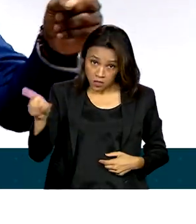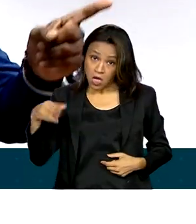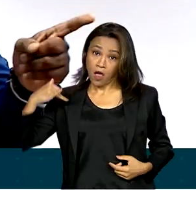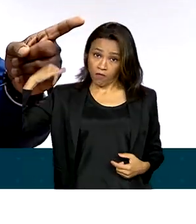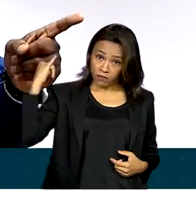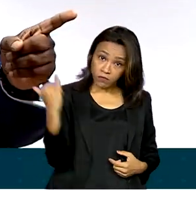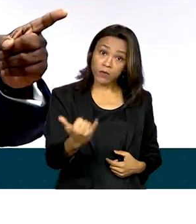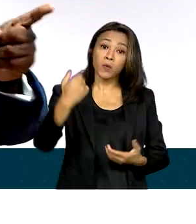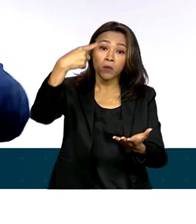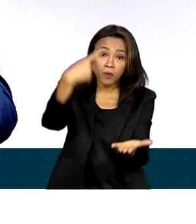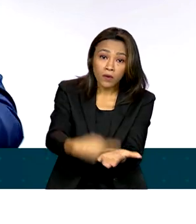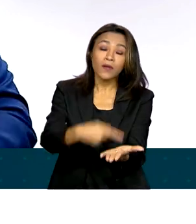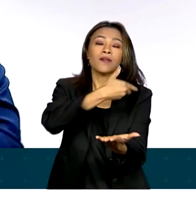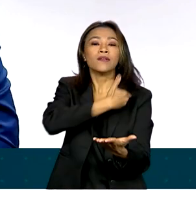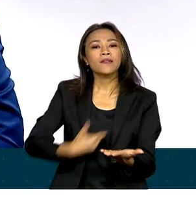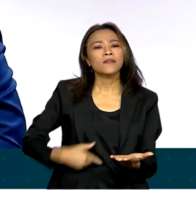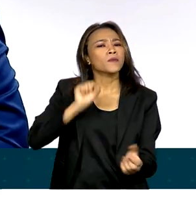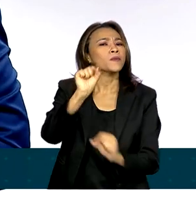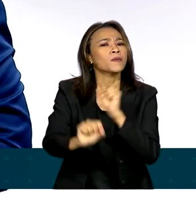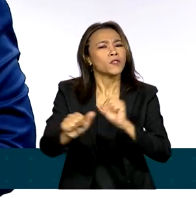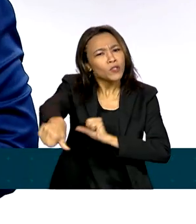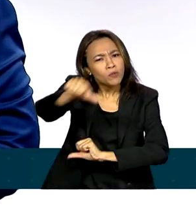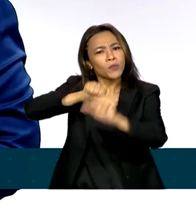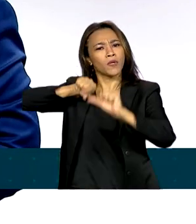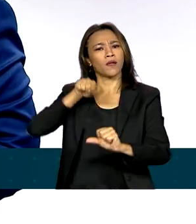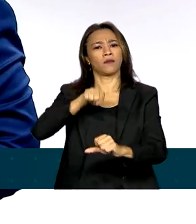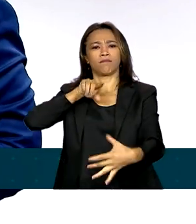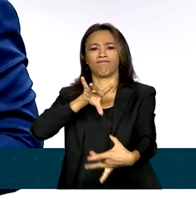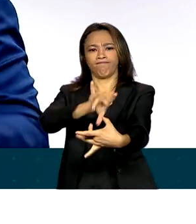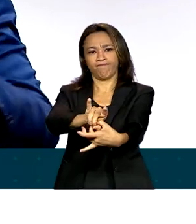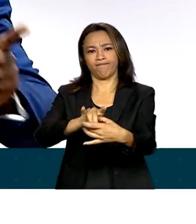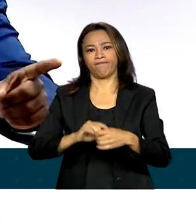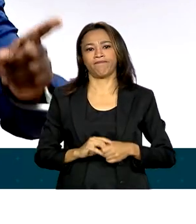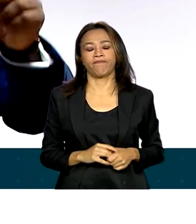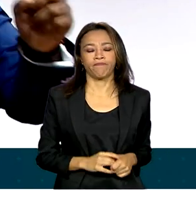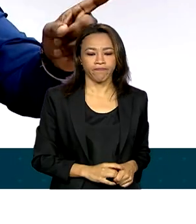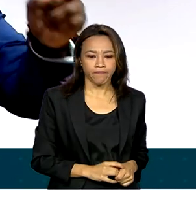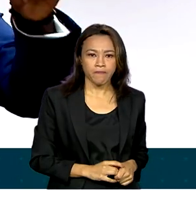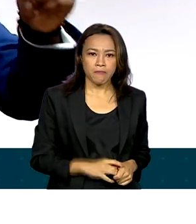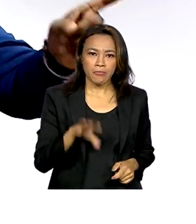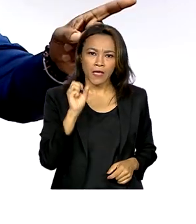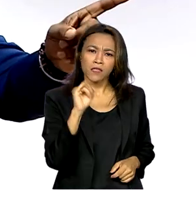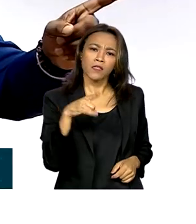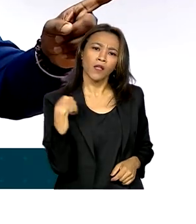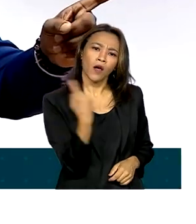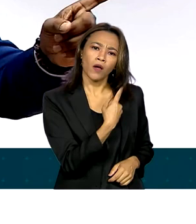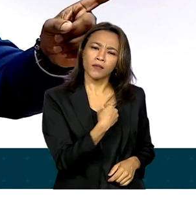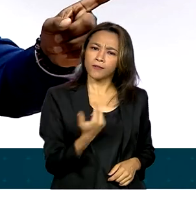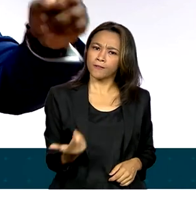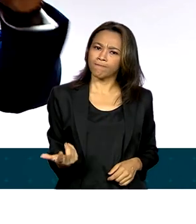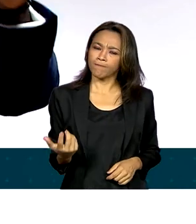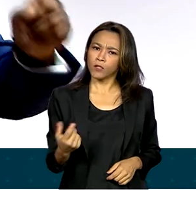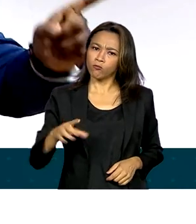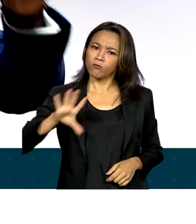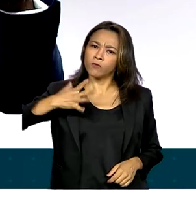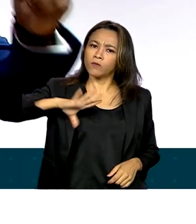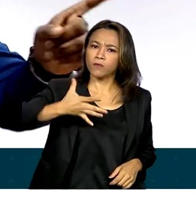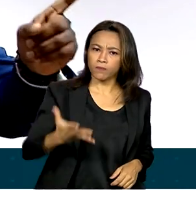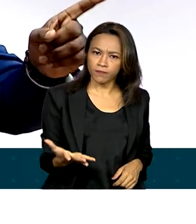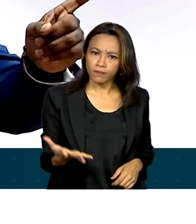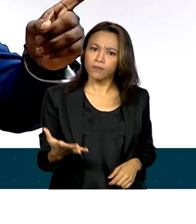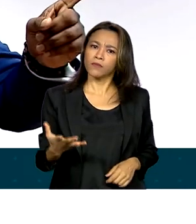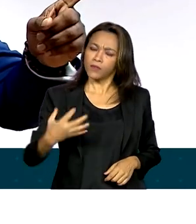o compromisso do governo de mudar essa realidade. Se nós não formos capazes e não tivermos a